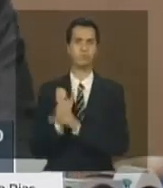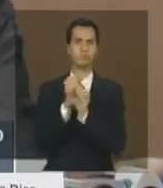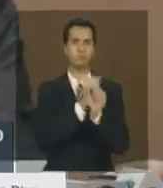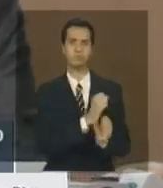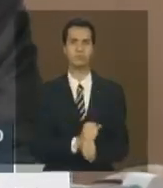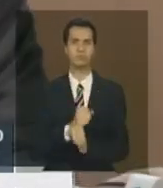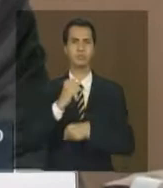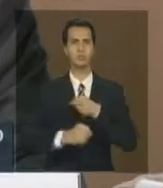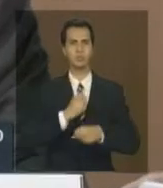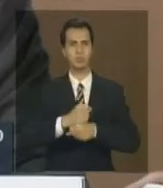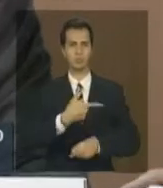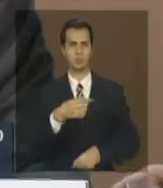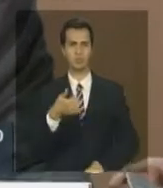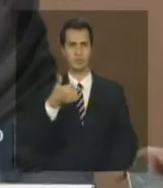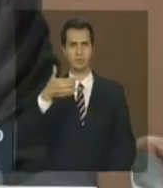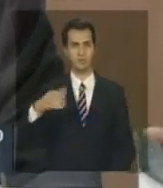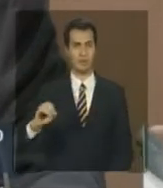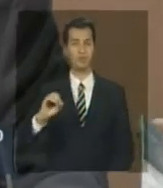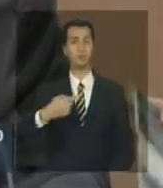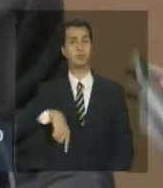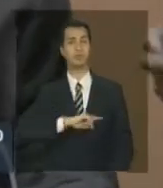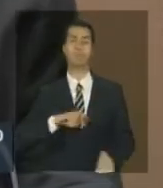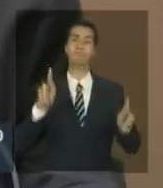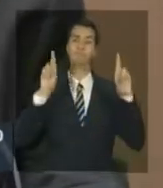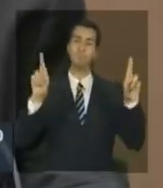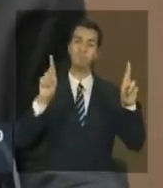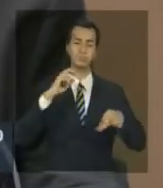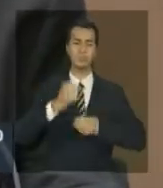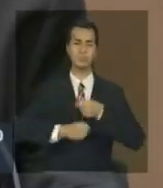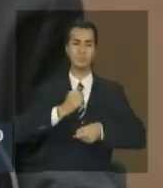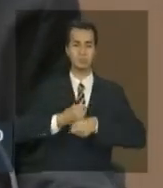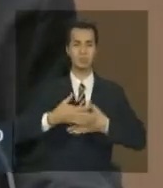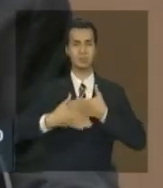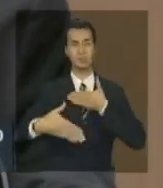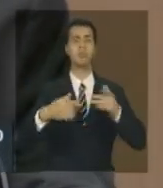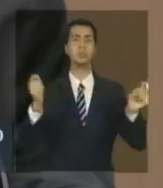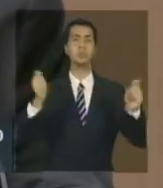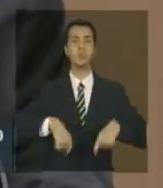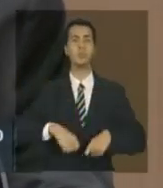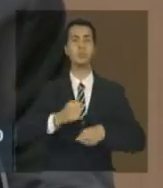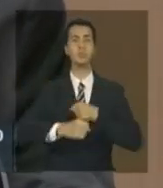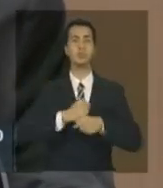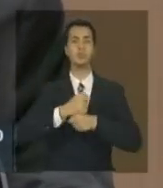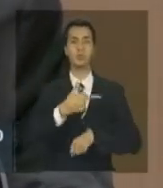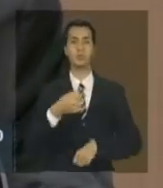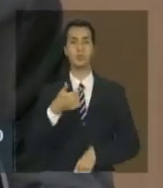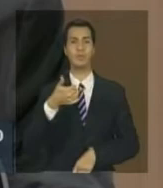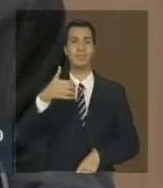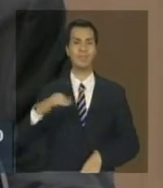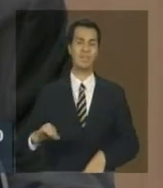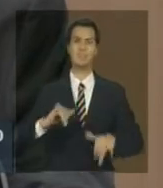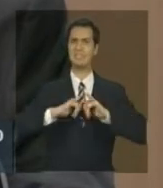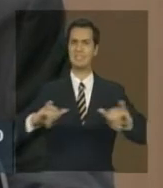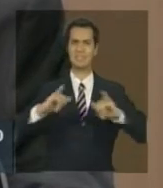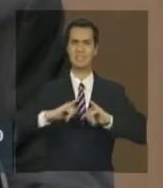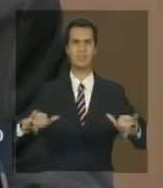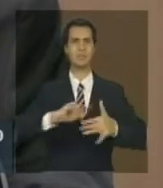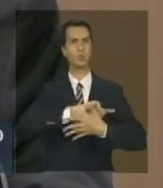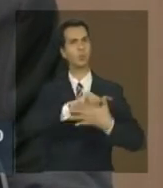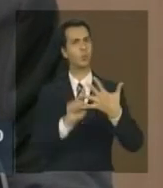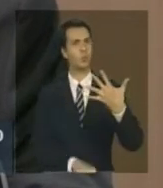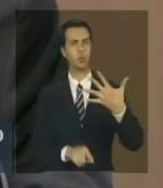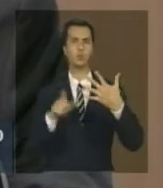desse ano a gente consiga, como a Minis falou, divulgar os dados de 2010 para todos os demais biomas e